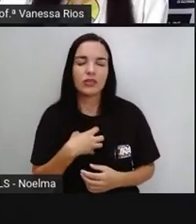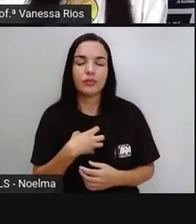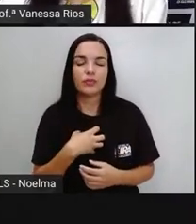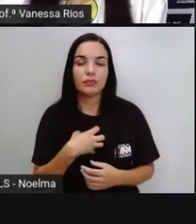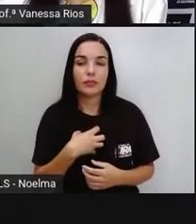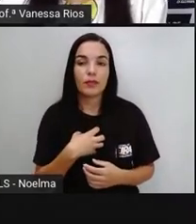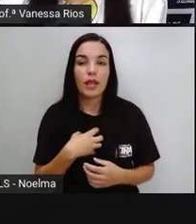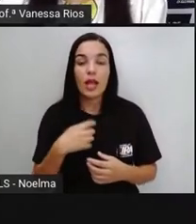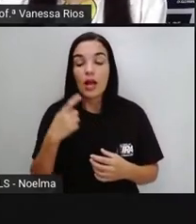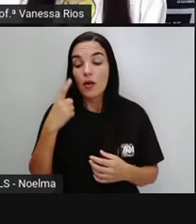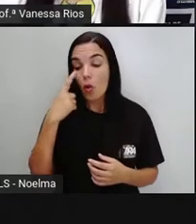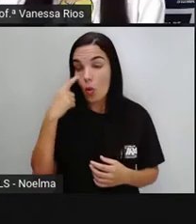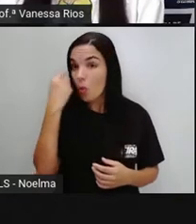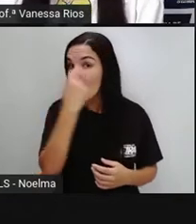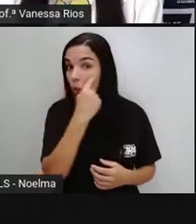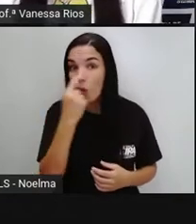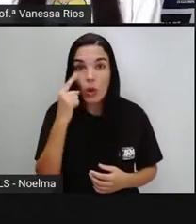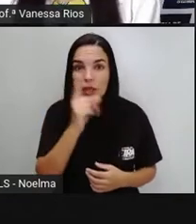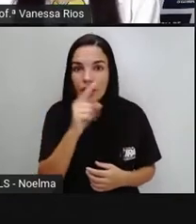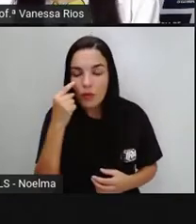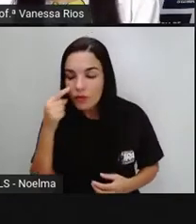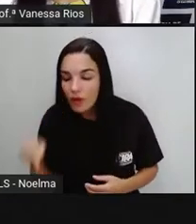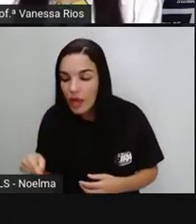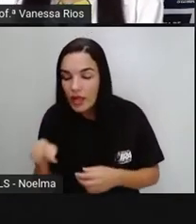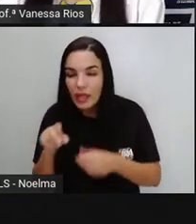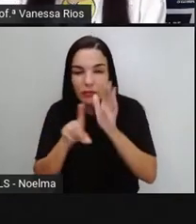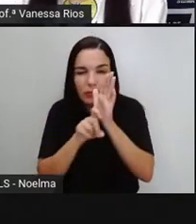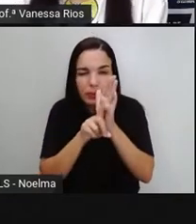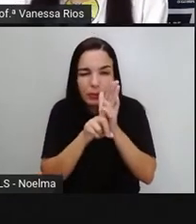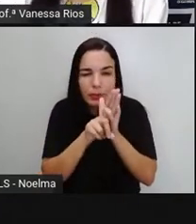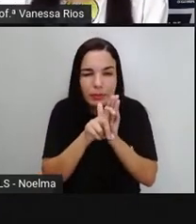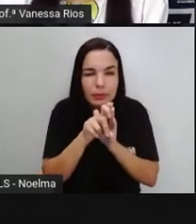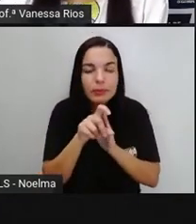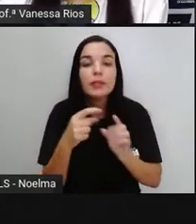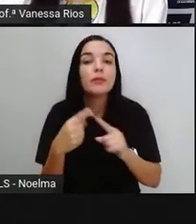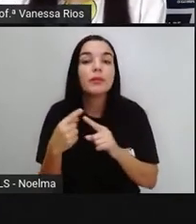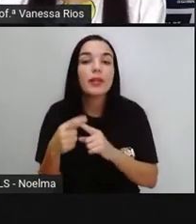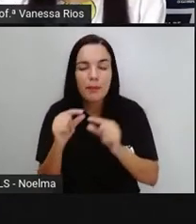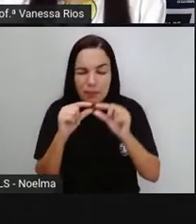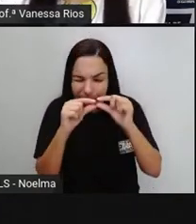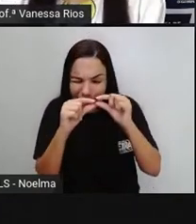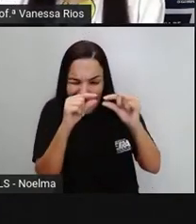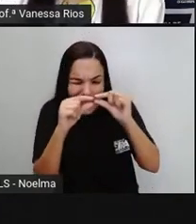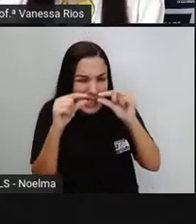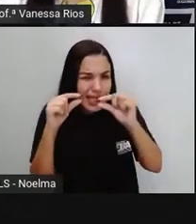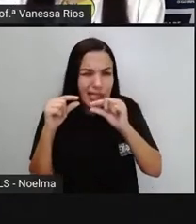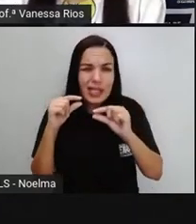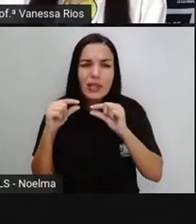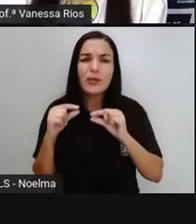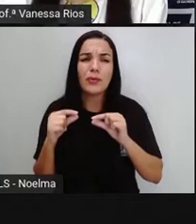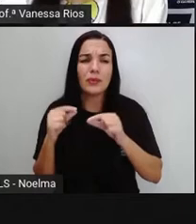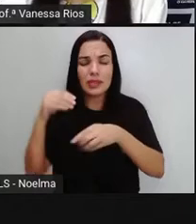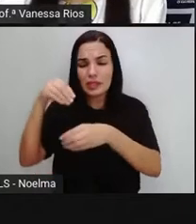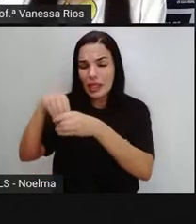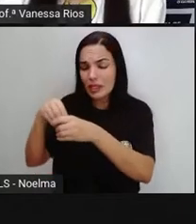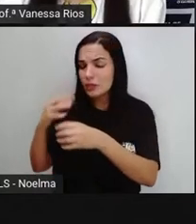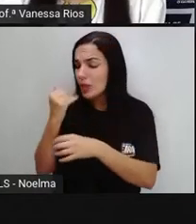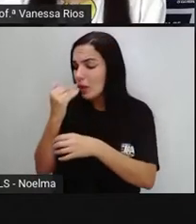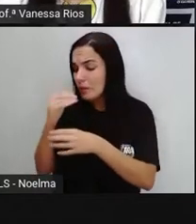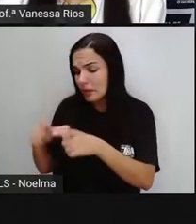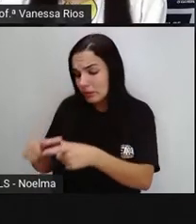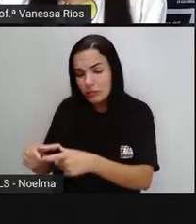Porque normalmente esses causadores aí das diversas doenças que podem ser causadas pelos alimentos